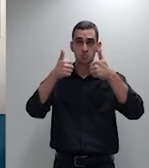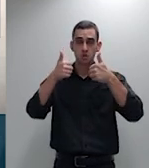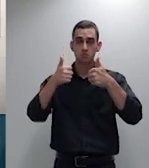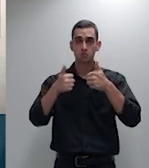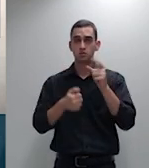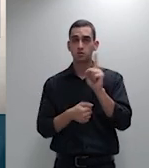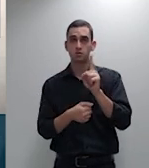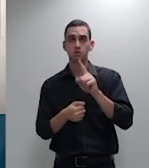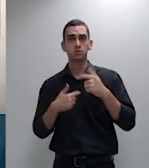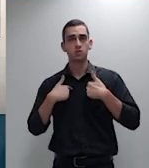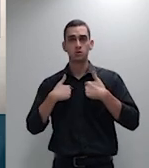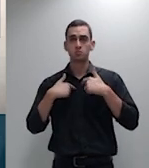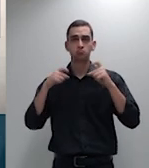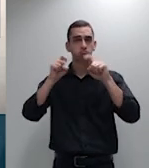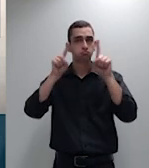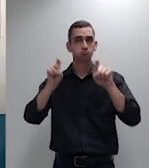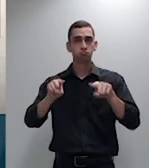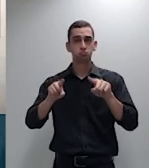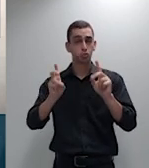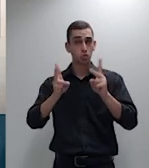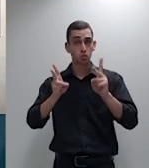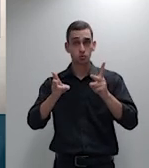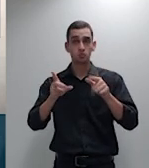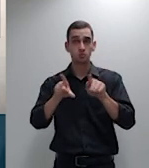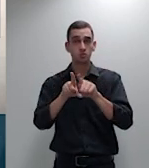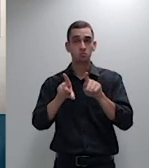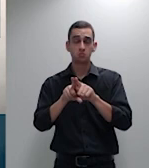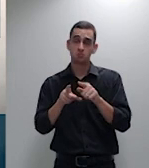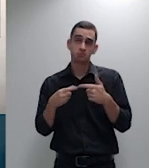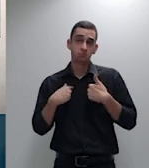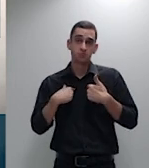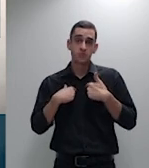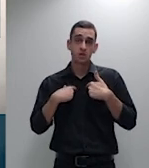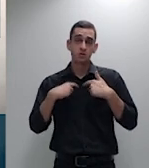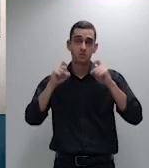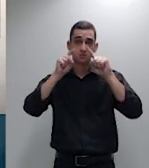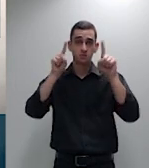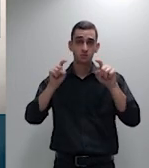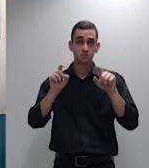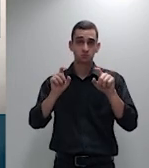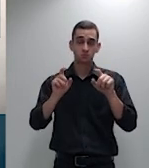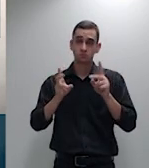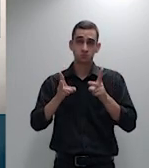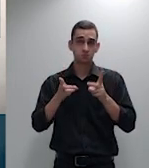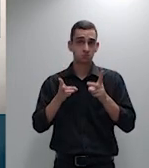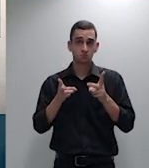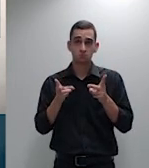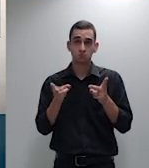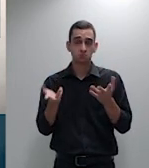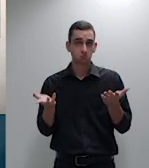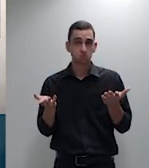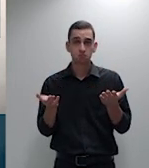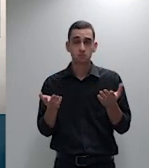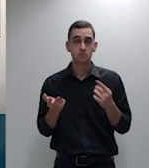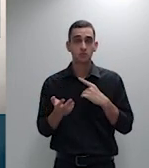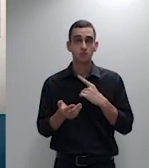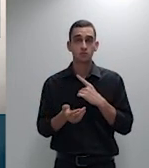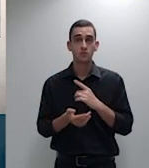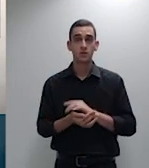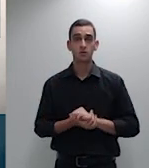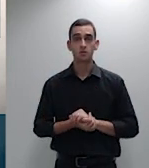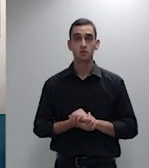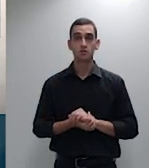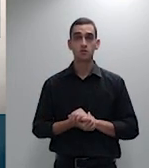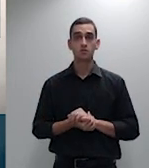CPC mas a questão é que o que o ministro Salomão falou cabe ao advogado juntar uma